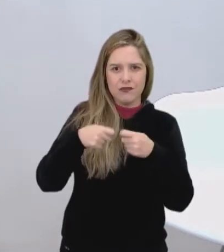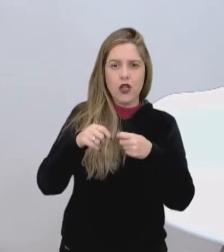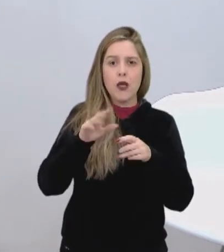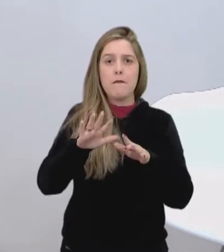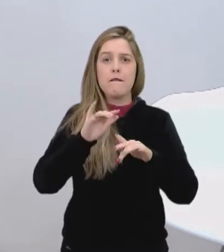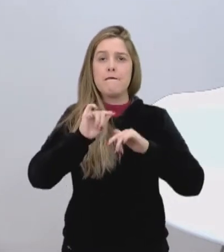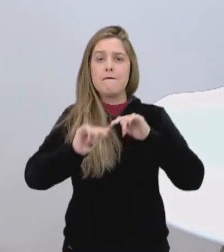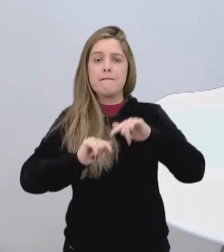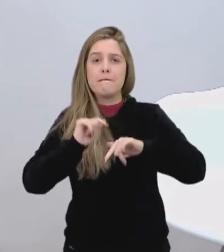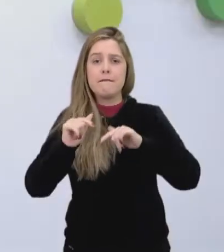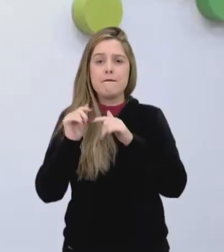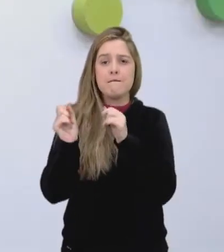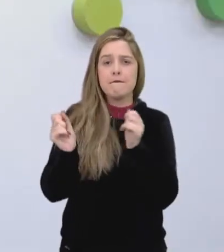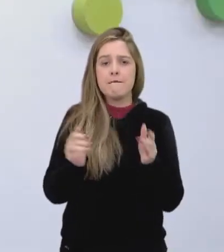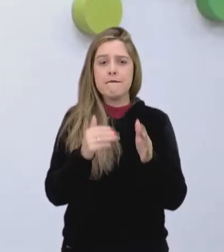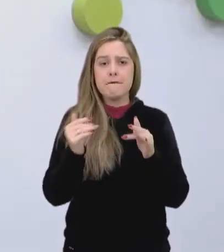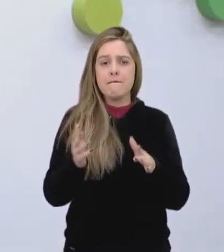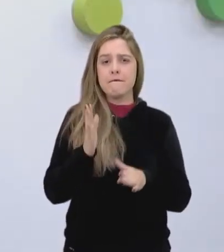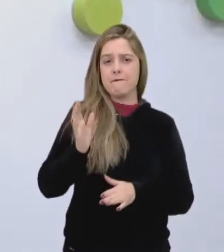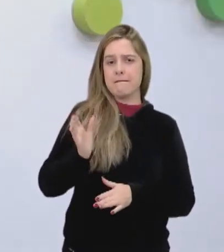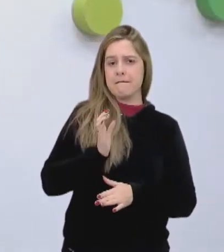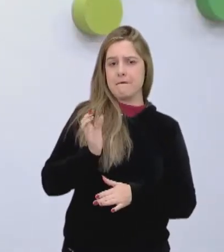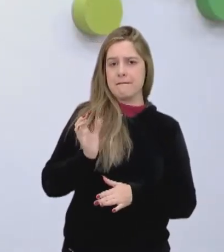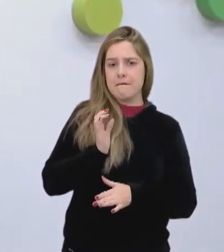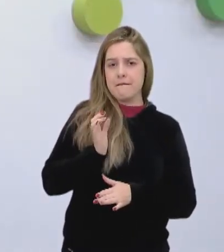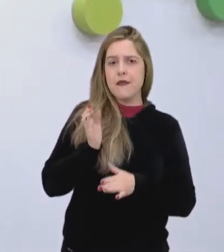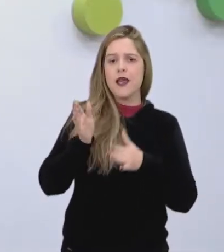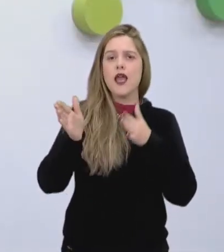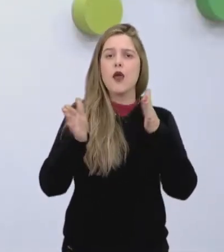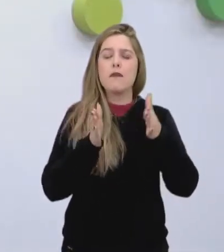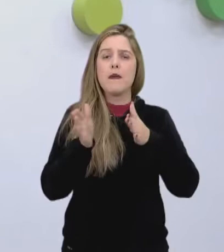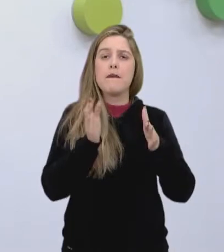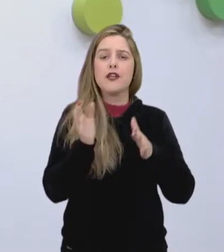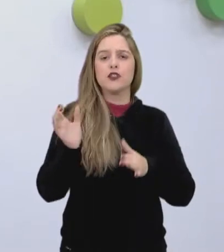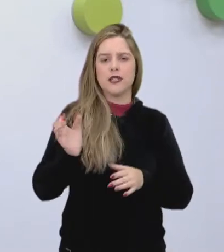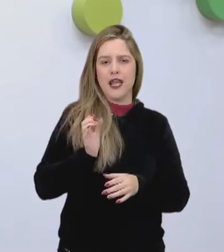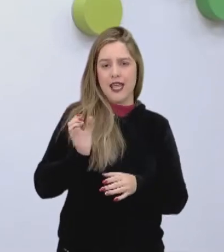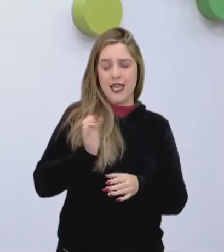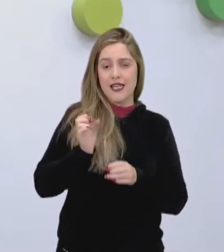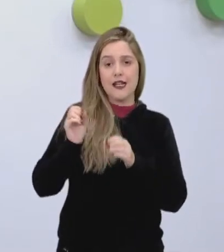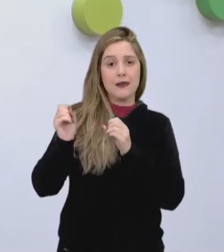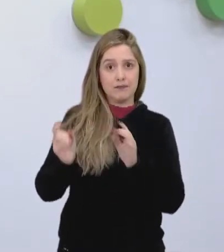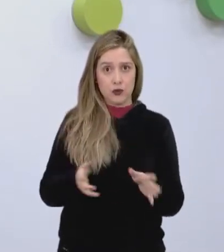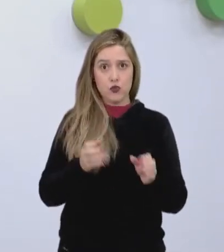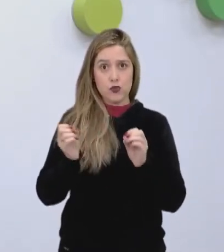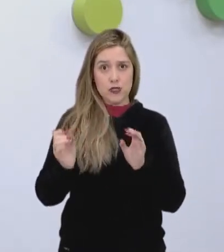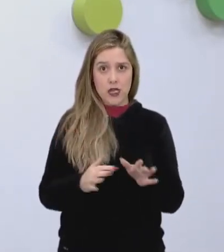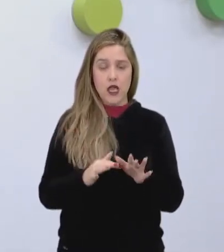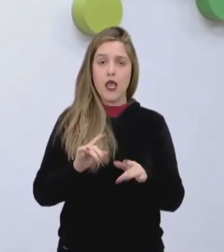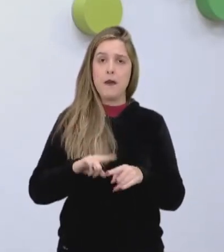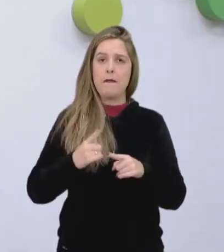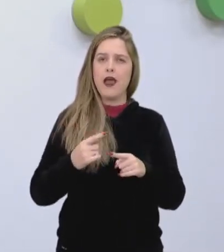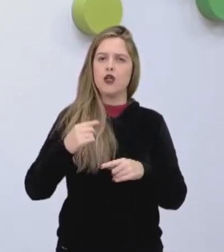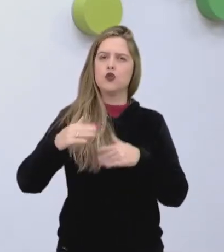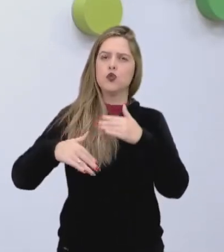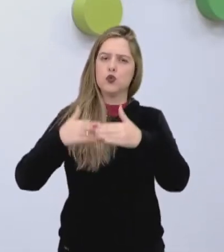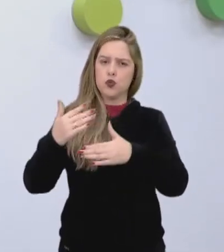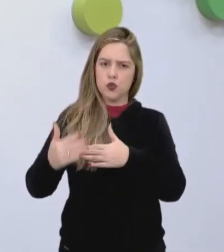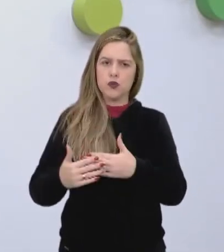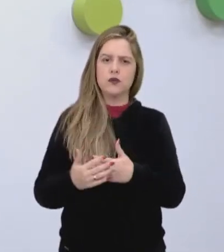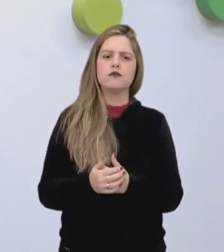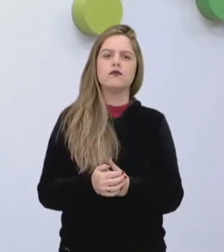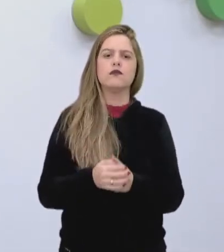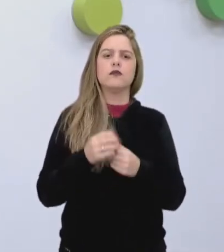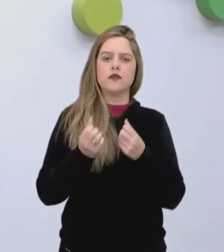produz N riqueza, mas eu pago uma parte dessa N riqueza que foi produzida, tá? Porque o restante, a chamada de